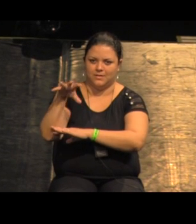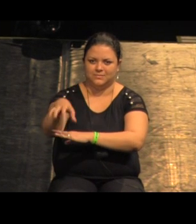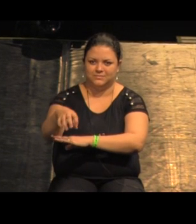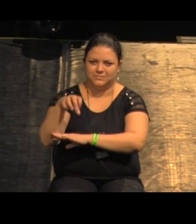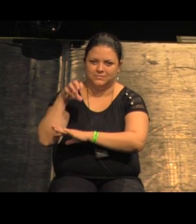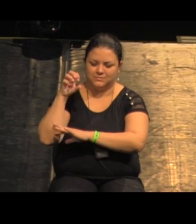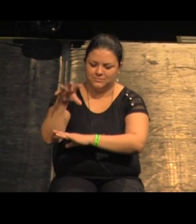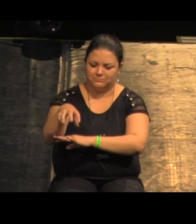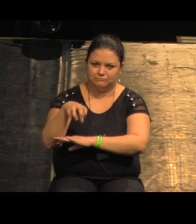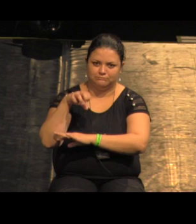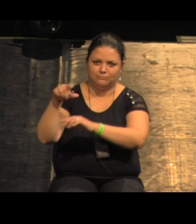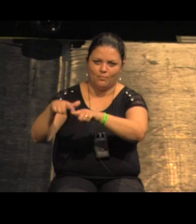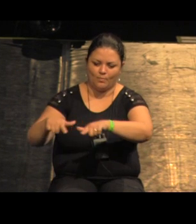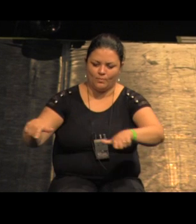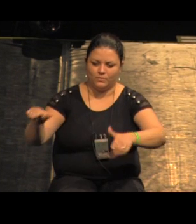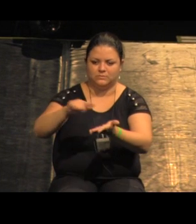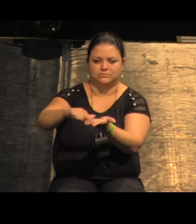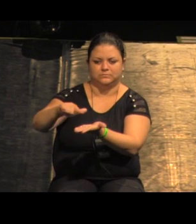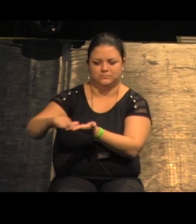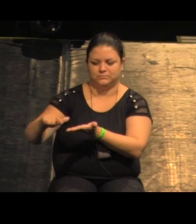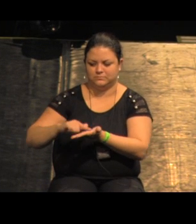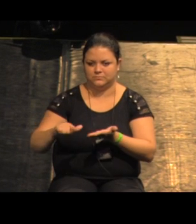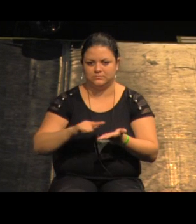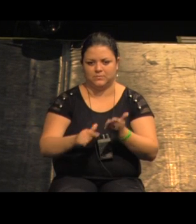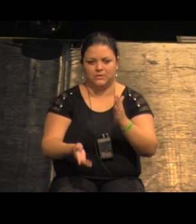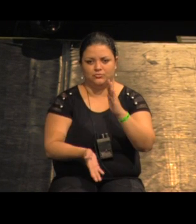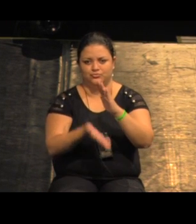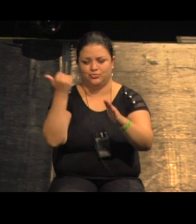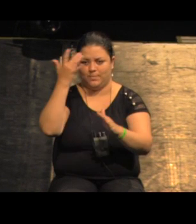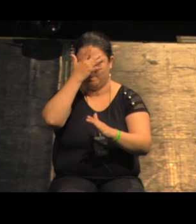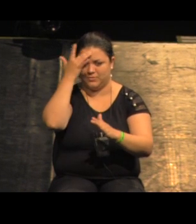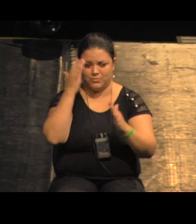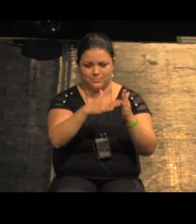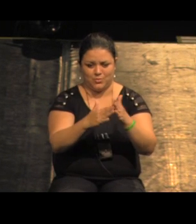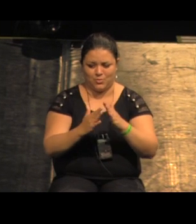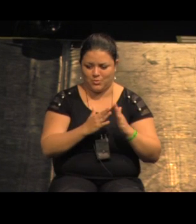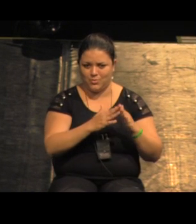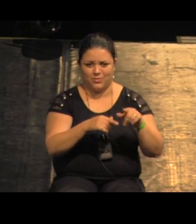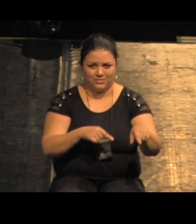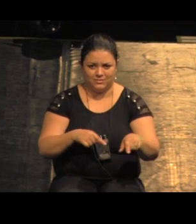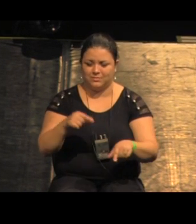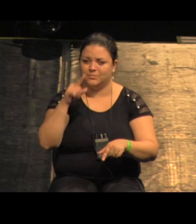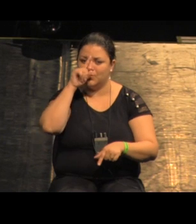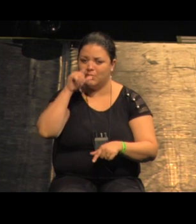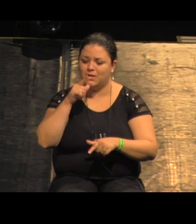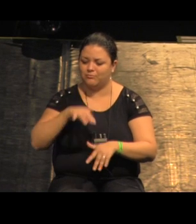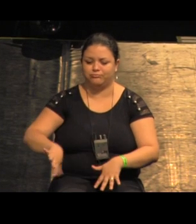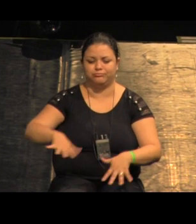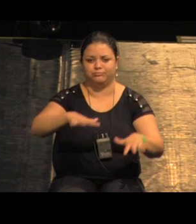área que alagava tinha eles tinham tirado 250 famílias que estavam sendo alagadas ali no fundo